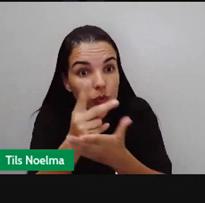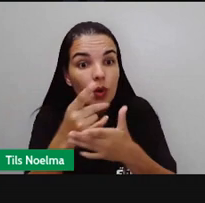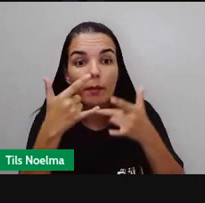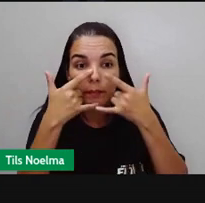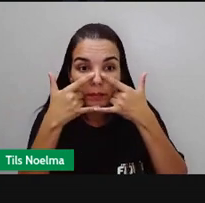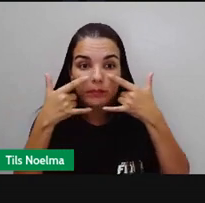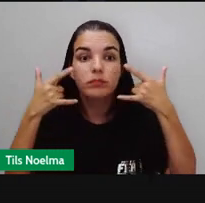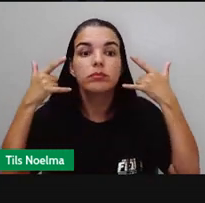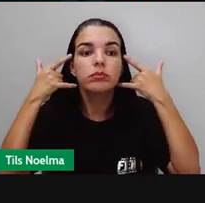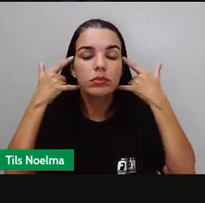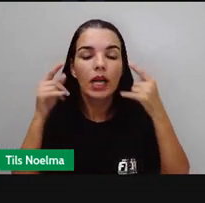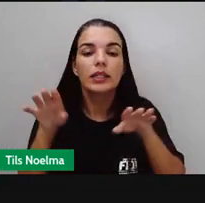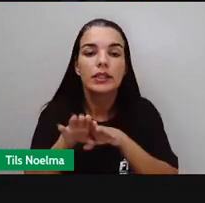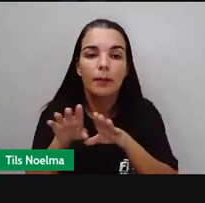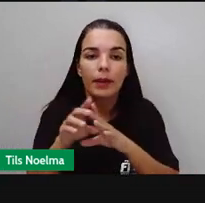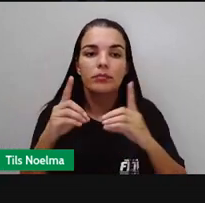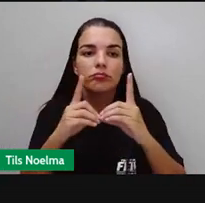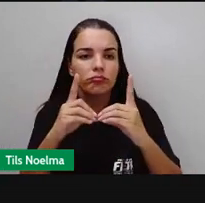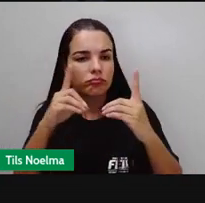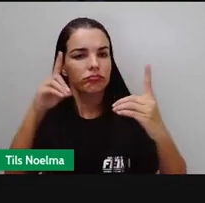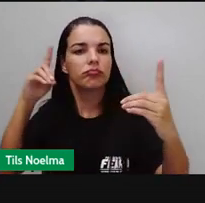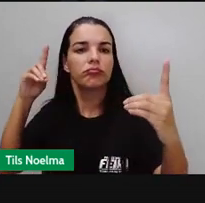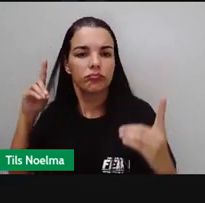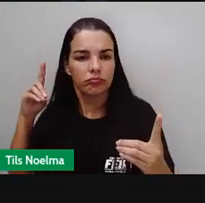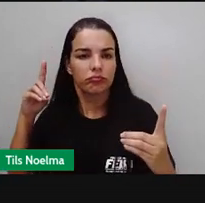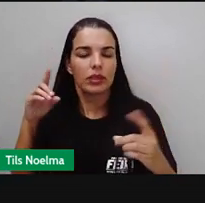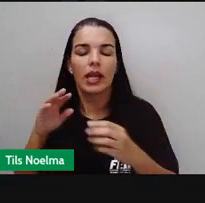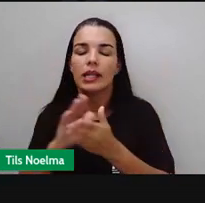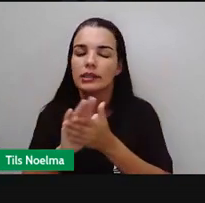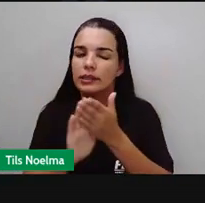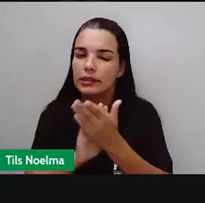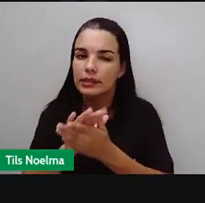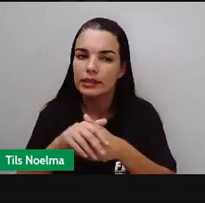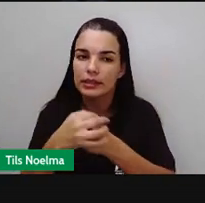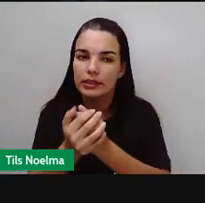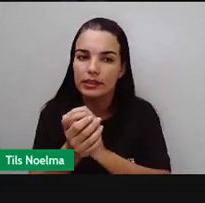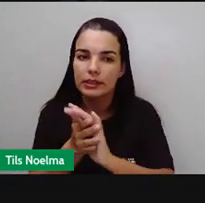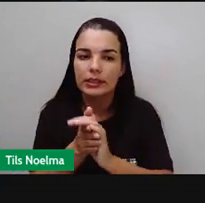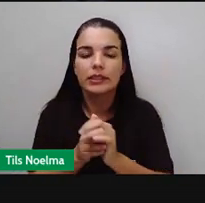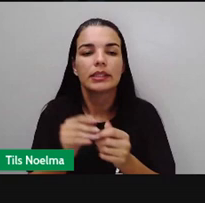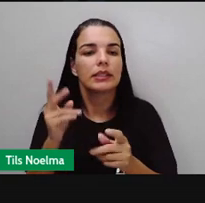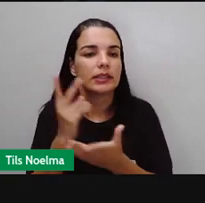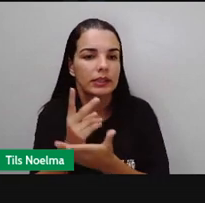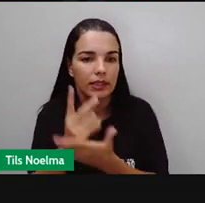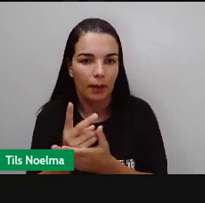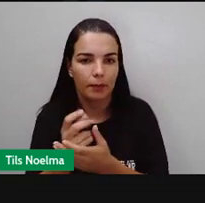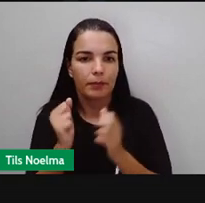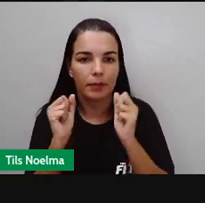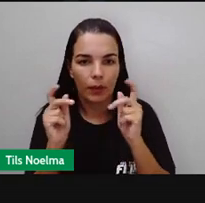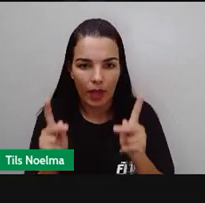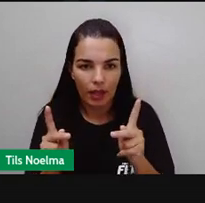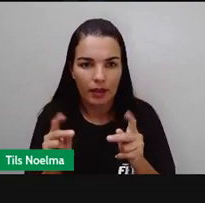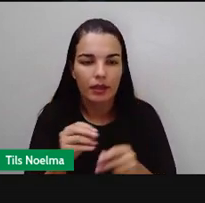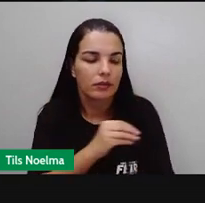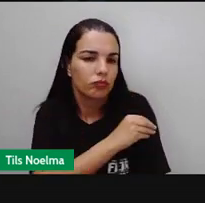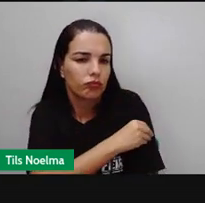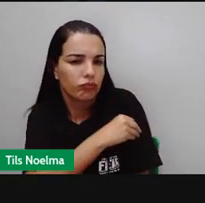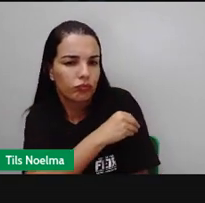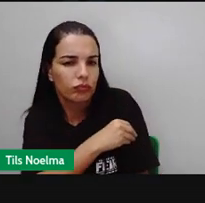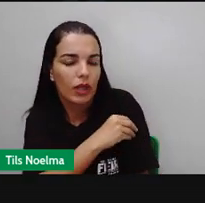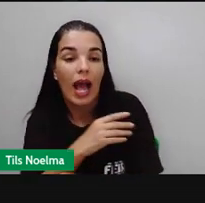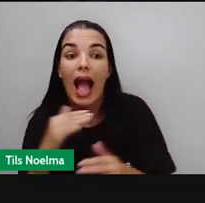o distanciamento, usando máscara e higienizando as mãos, certo? Até que toda a